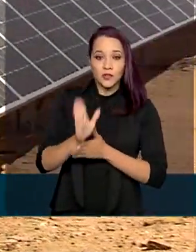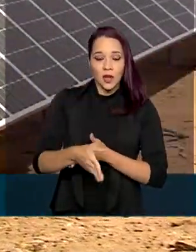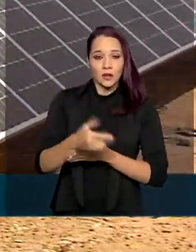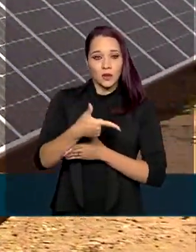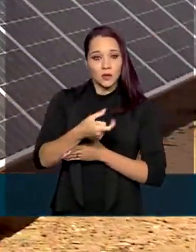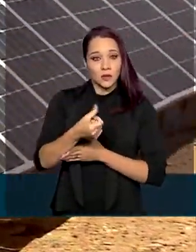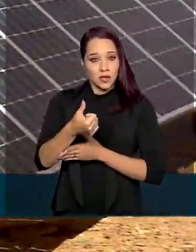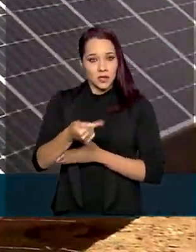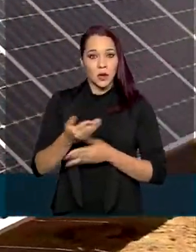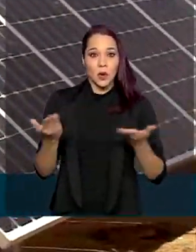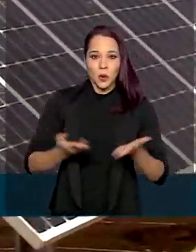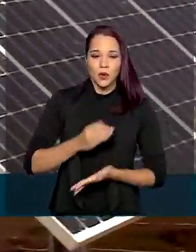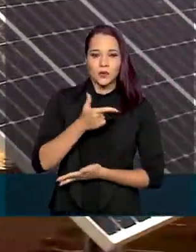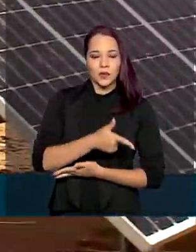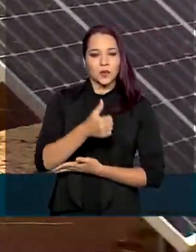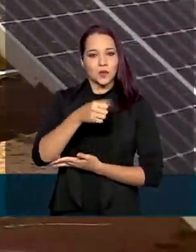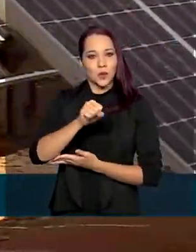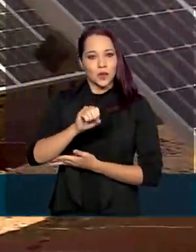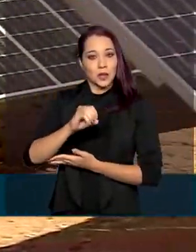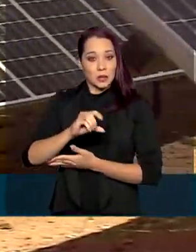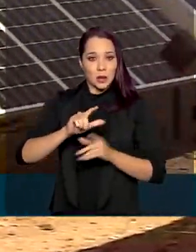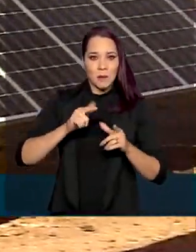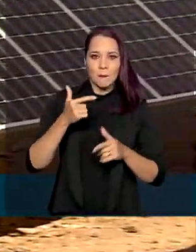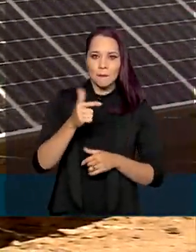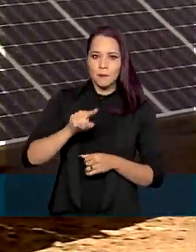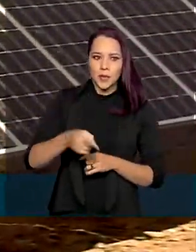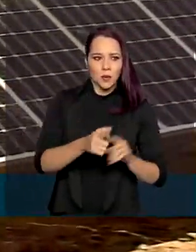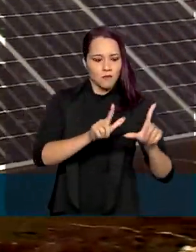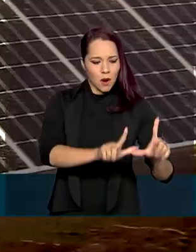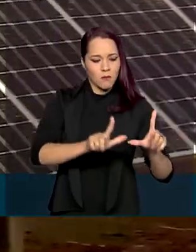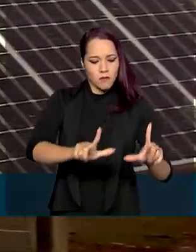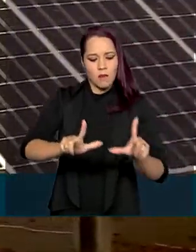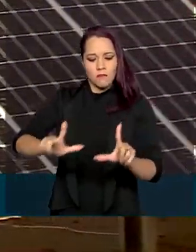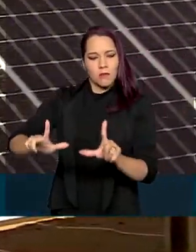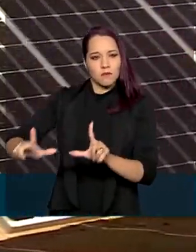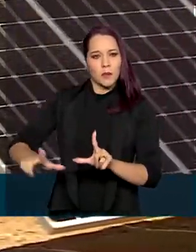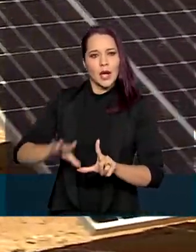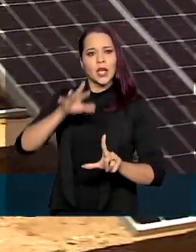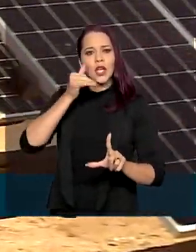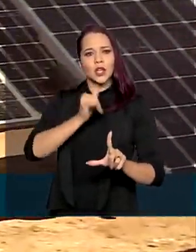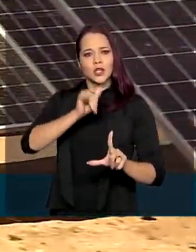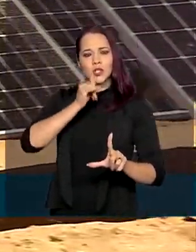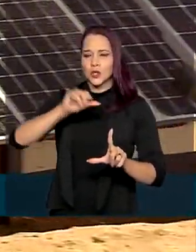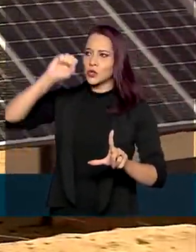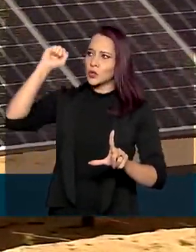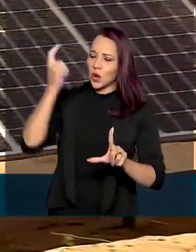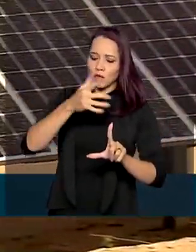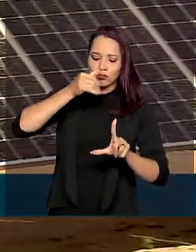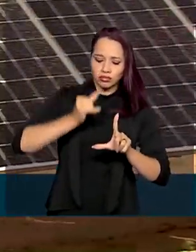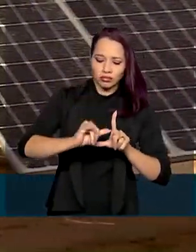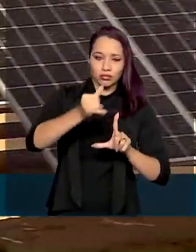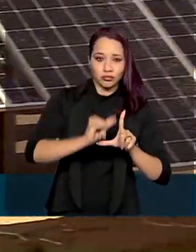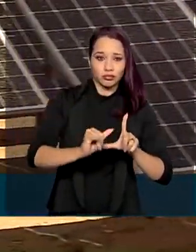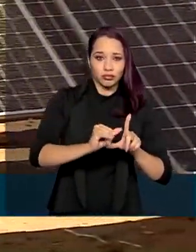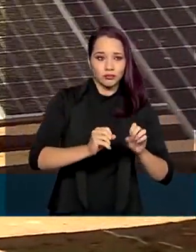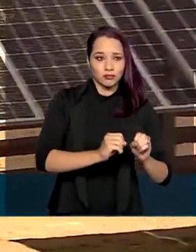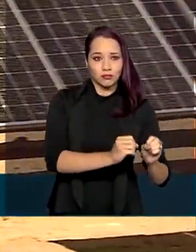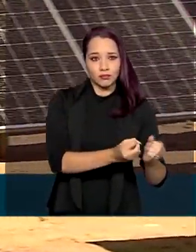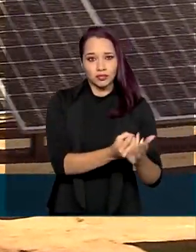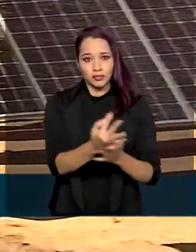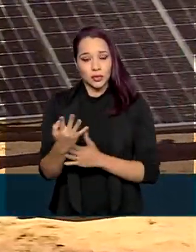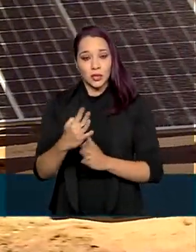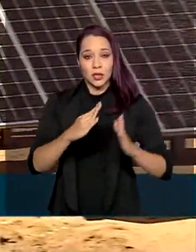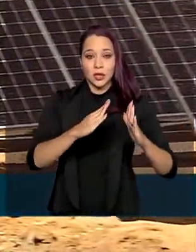Hoje são cerca de 280 mil painéis solares, que produzem energia suficiente para 90 mil casas.